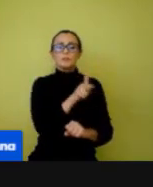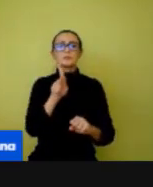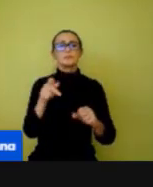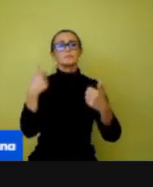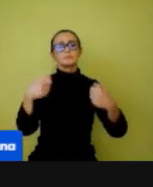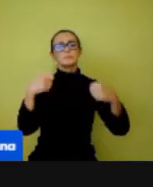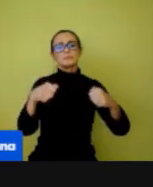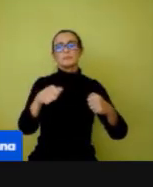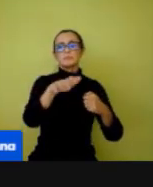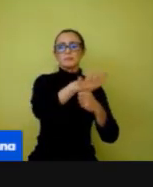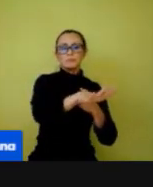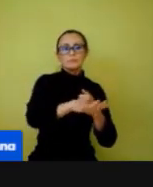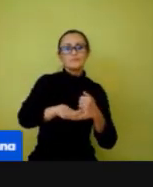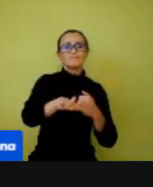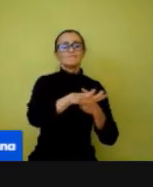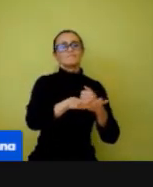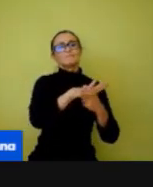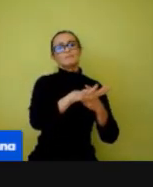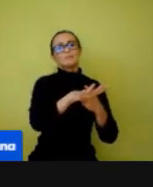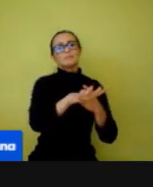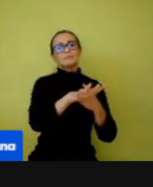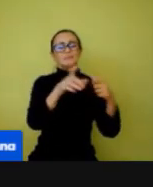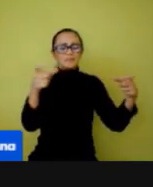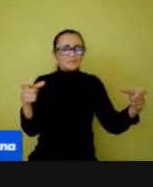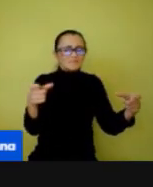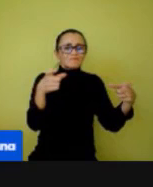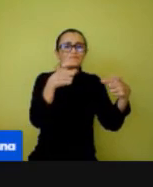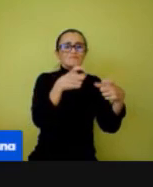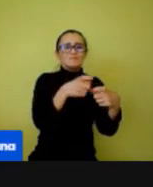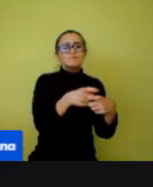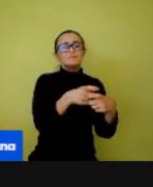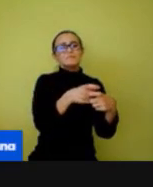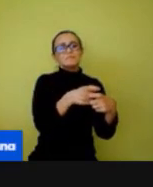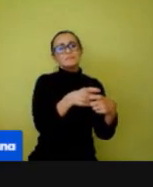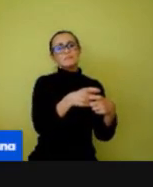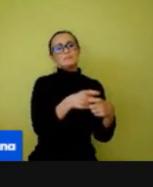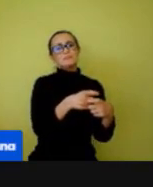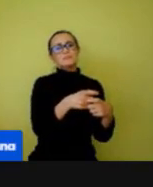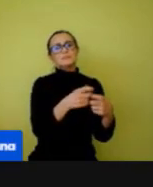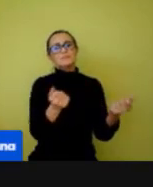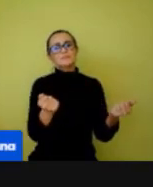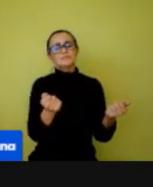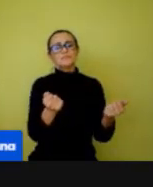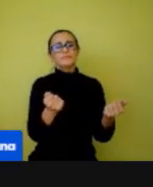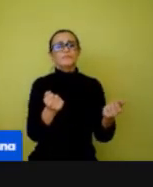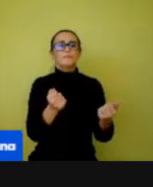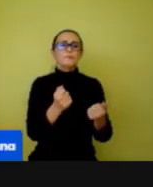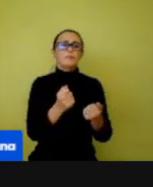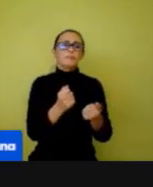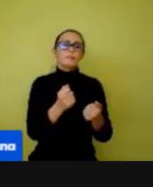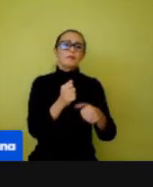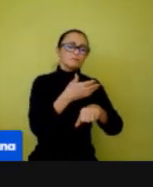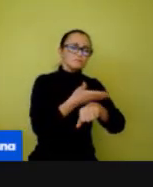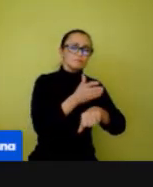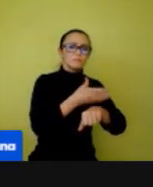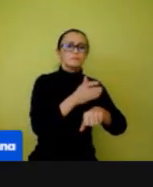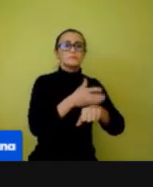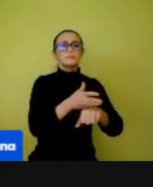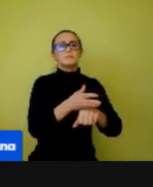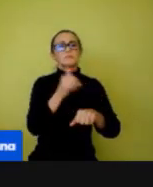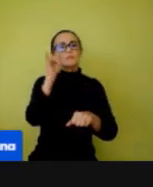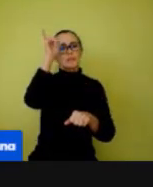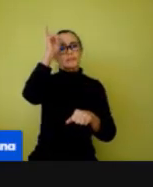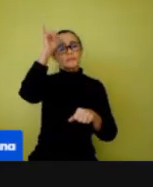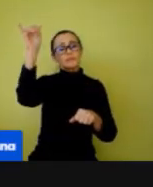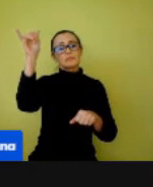vai estar reduzido. As atividades já vão estar mais reduzidas também. Então, evitar que